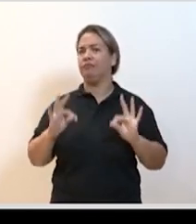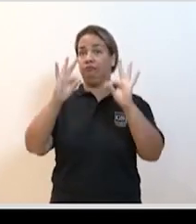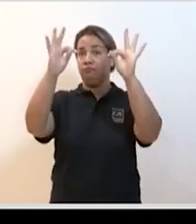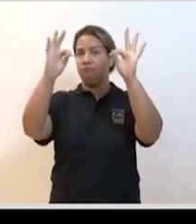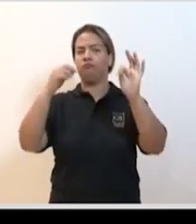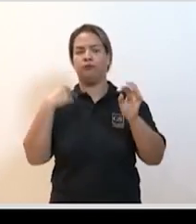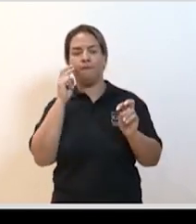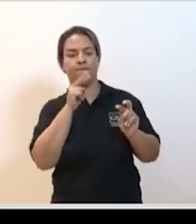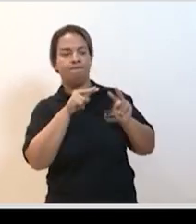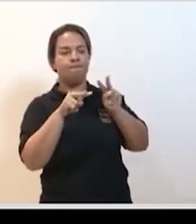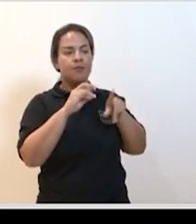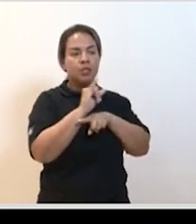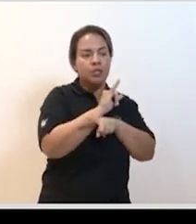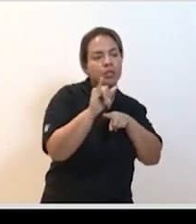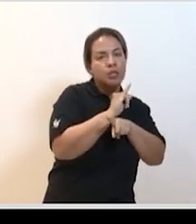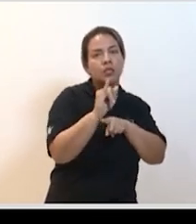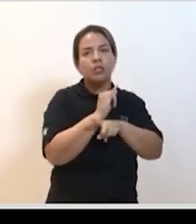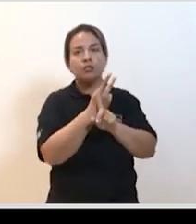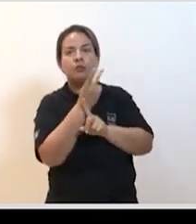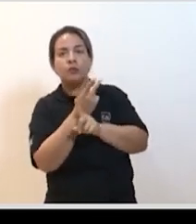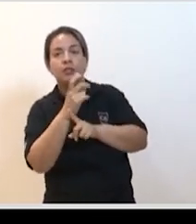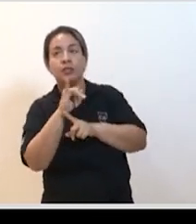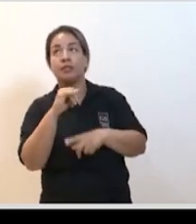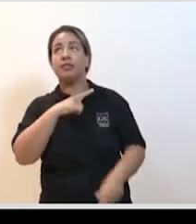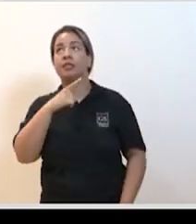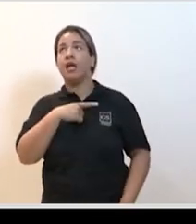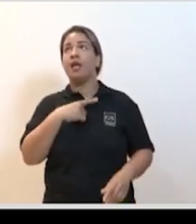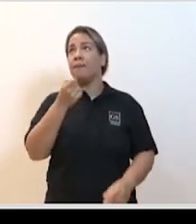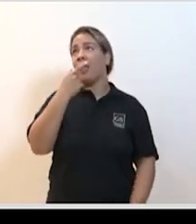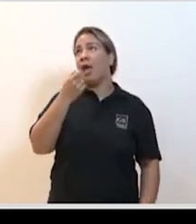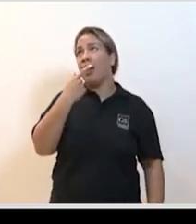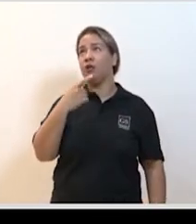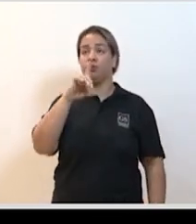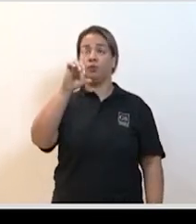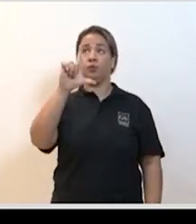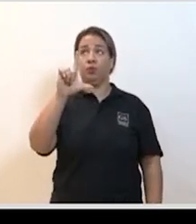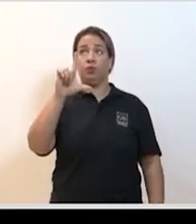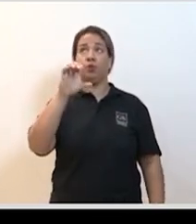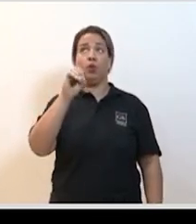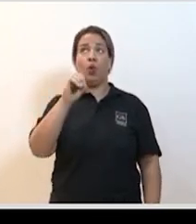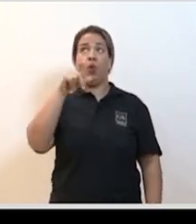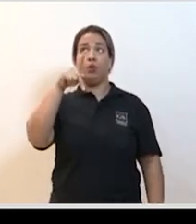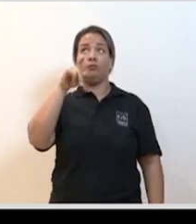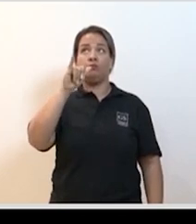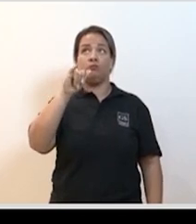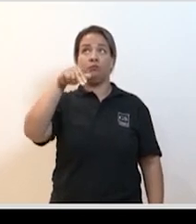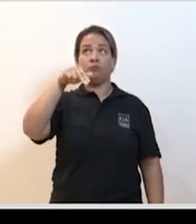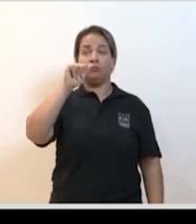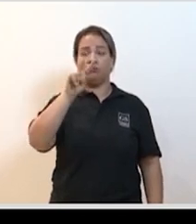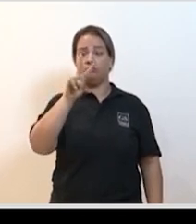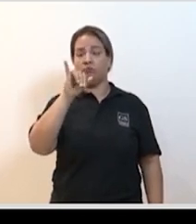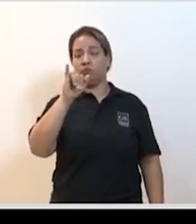tentar prever se um medicamento vai ter ação ou não. O lopinavir, por exemplo, é medicação que foi amplamente usada para HIV no nosso país, inclusive.